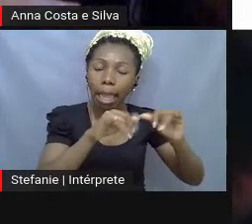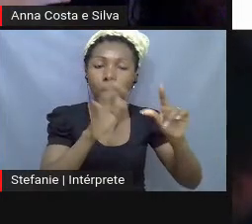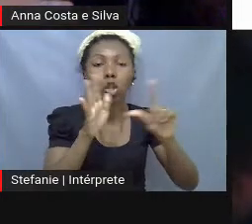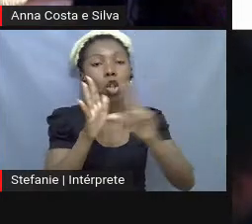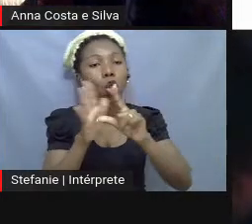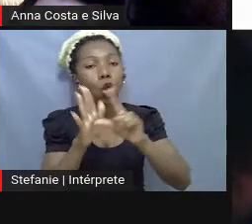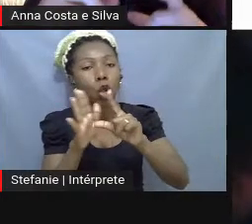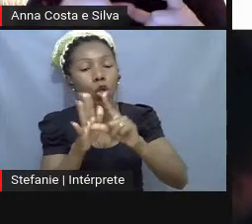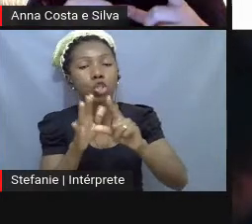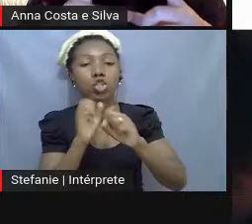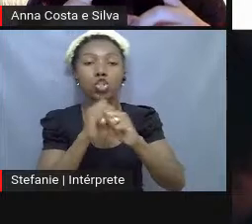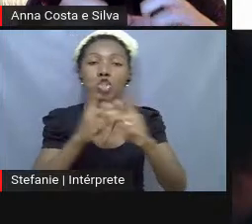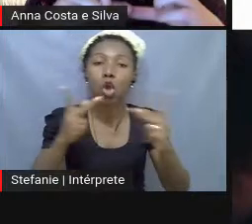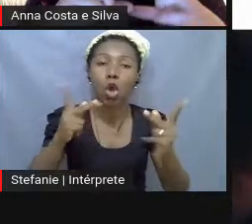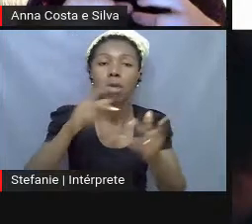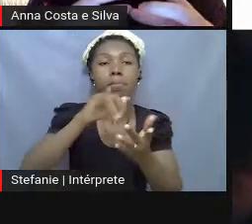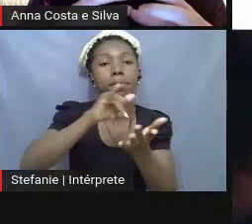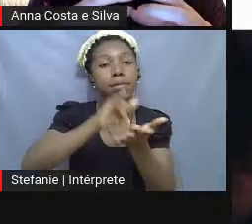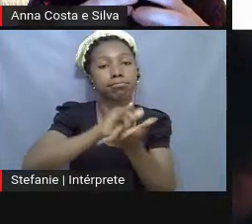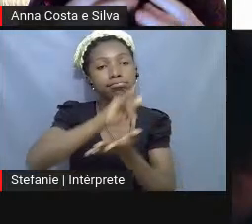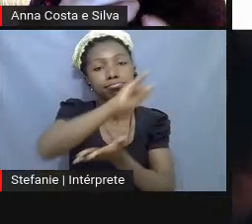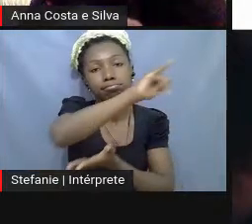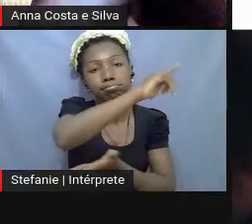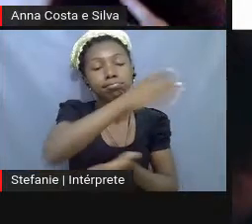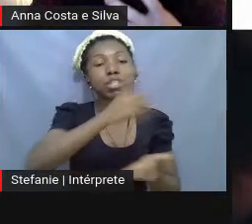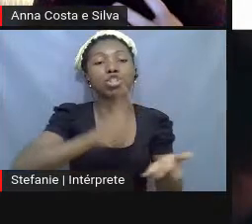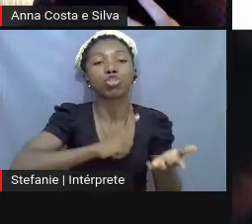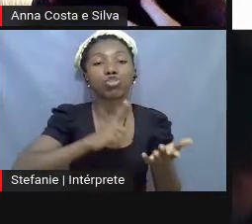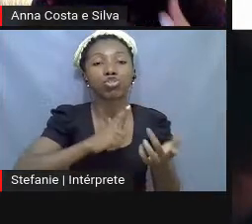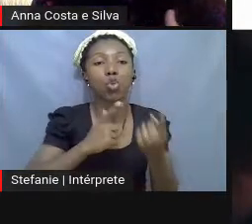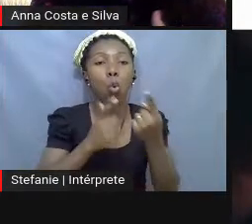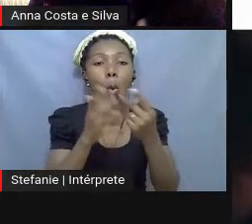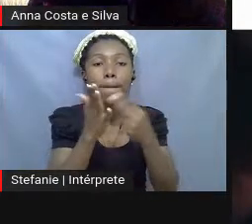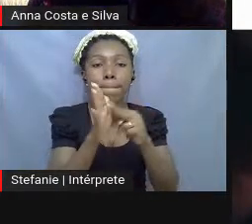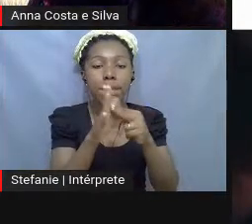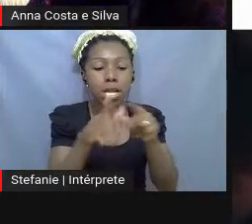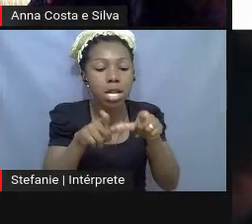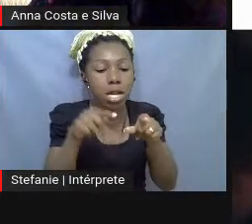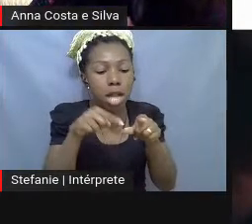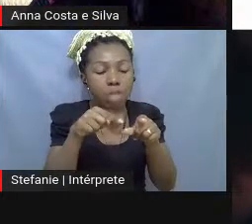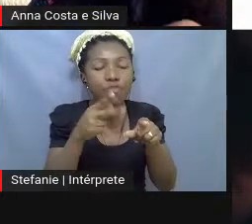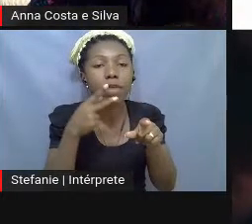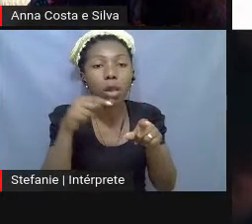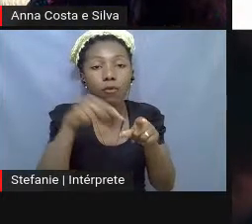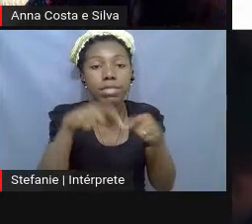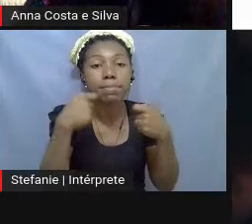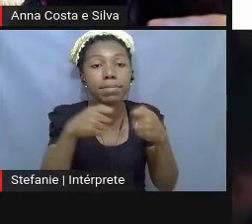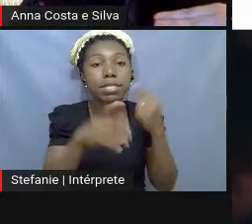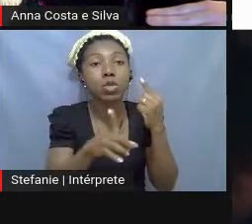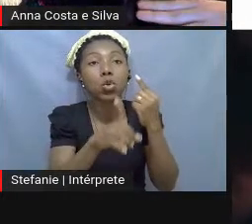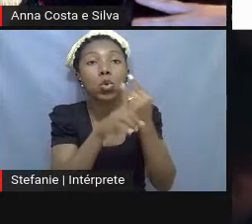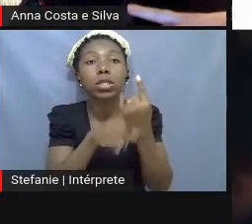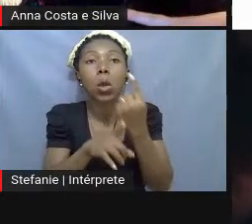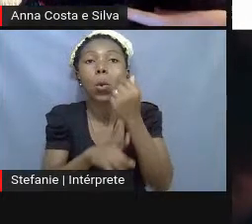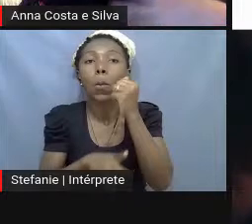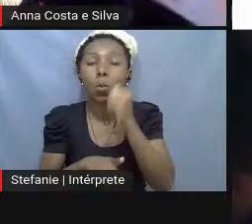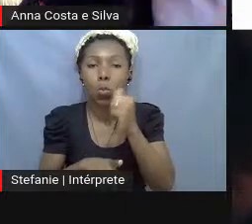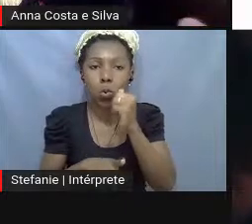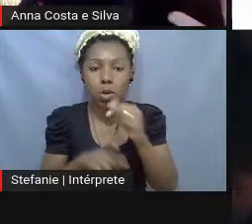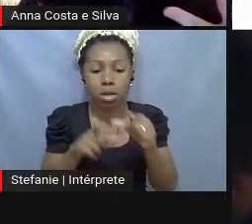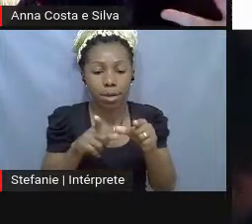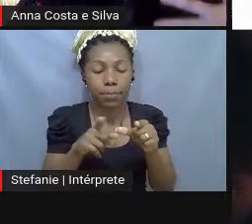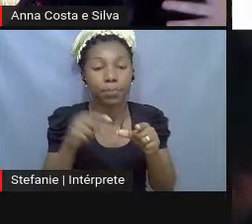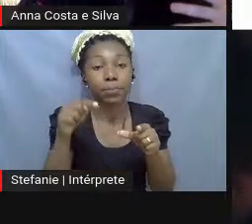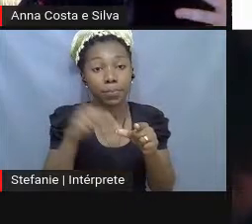e com um bilhetinho e uma instrução de encontrar uma mulher. E aí, a partir daí, essa mulher